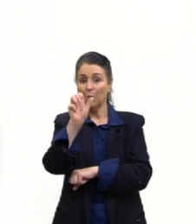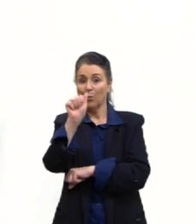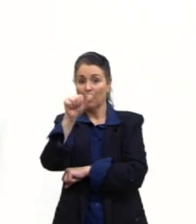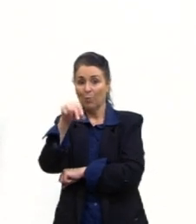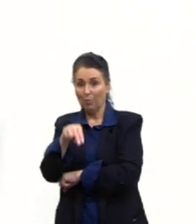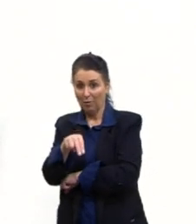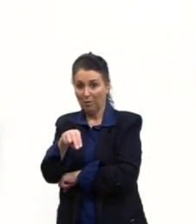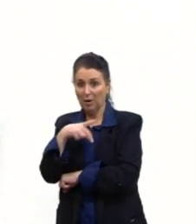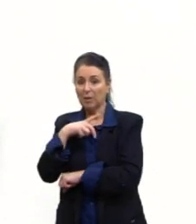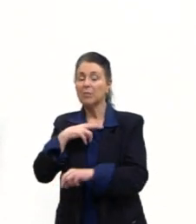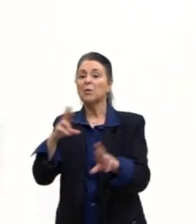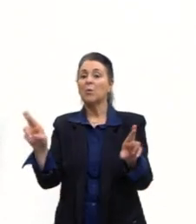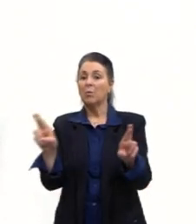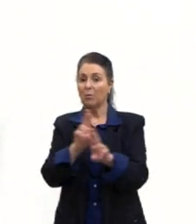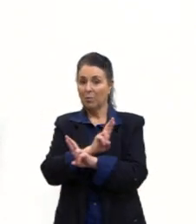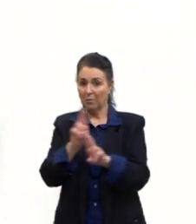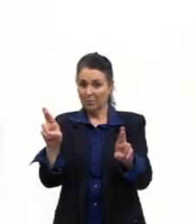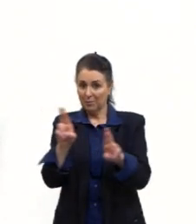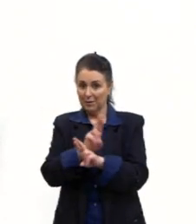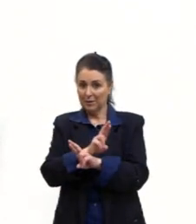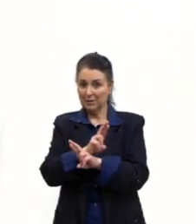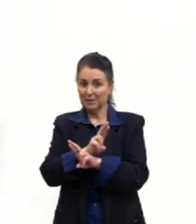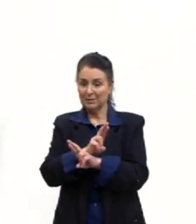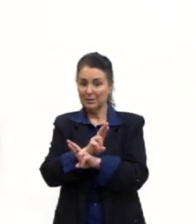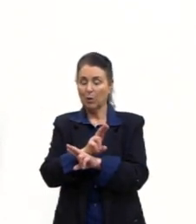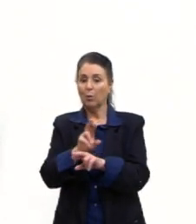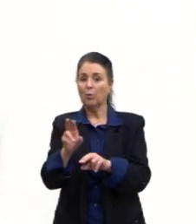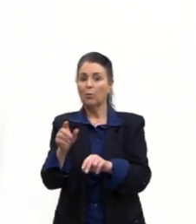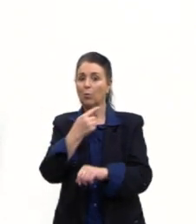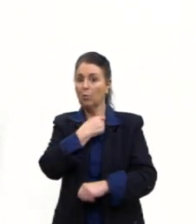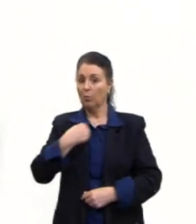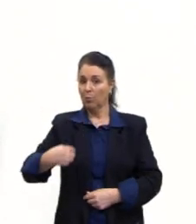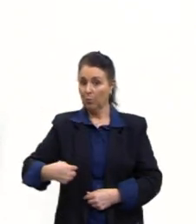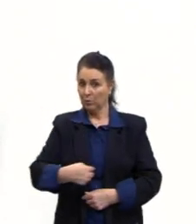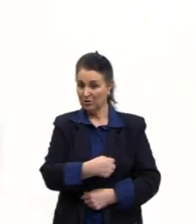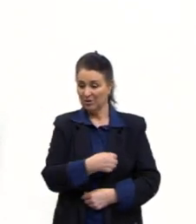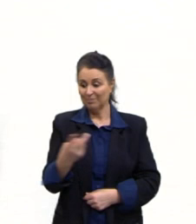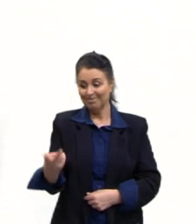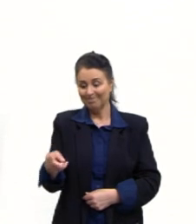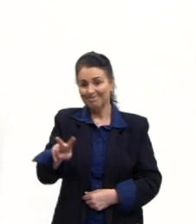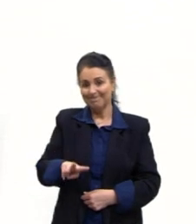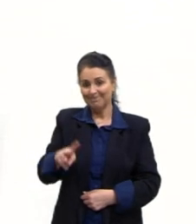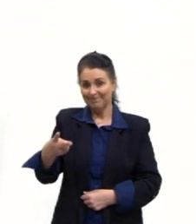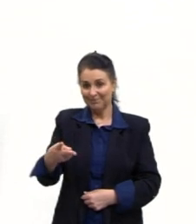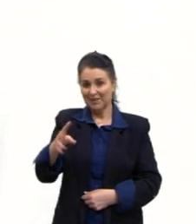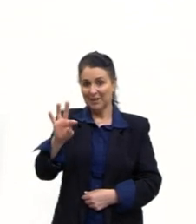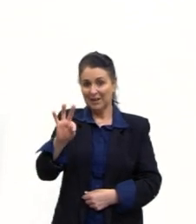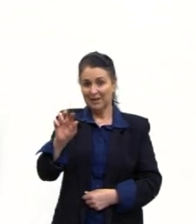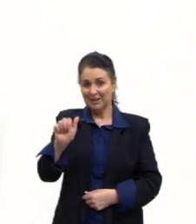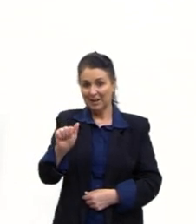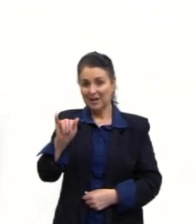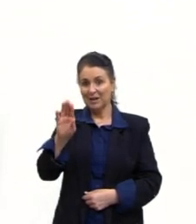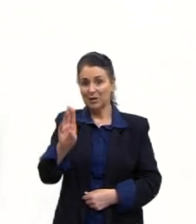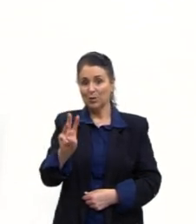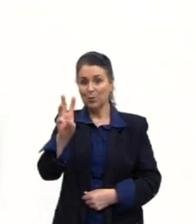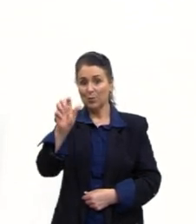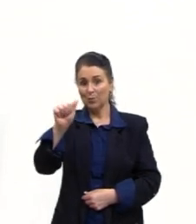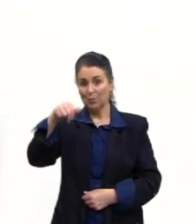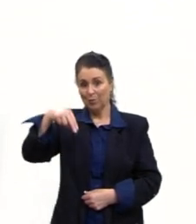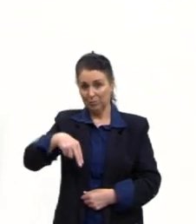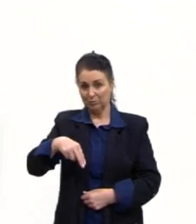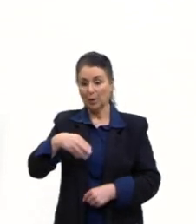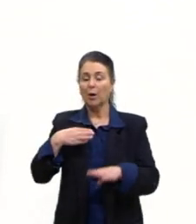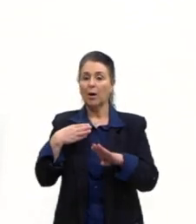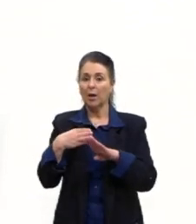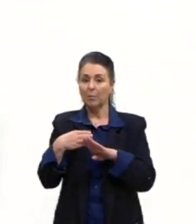Também tem uma relação muito... Com a China, né? Muito ambígua, porque... Ela fazia, faz parte da